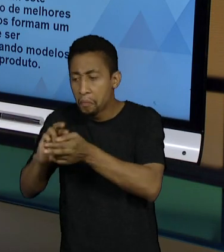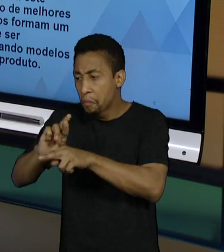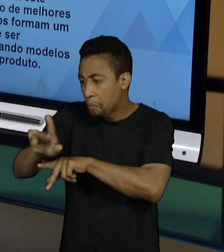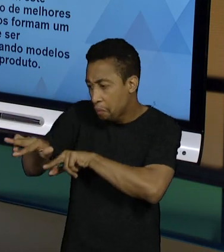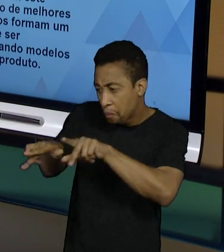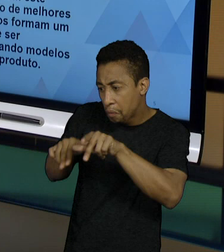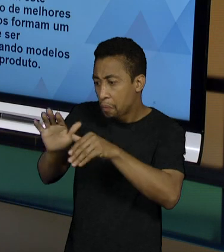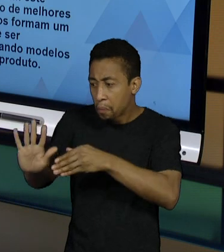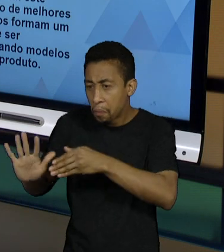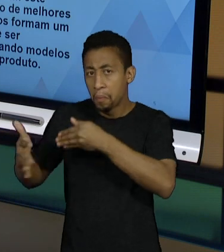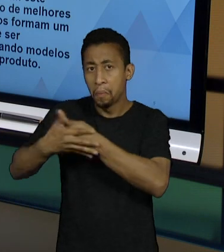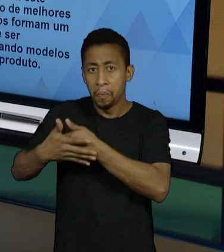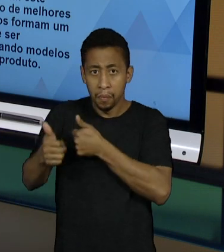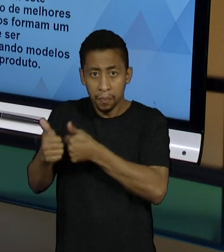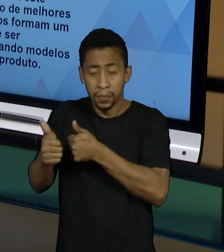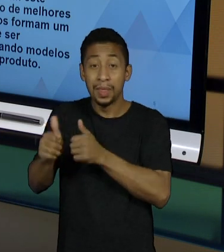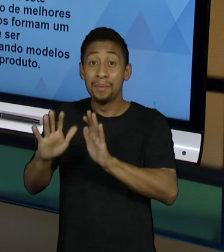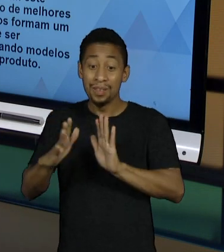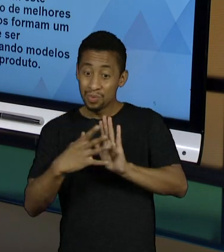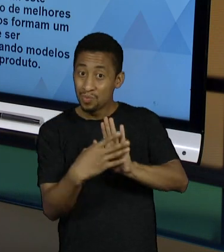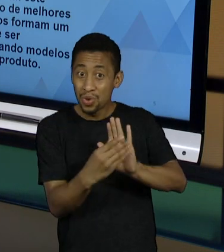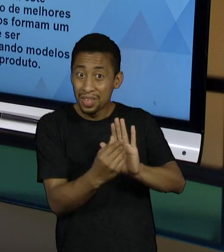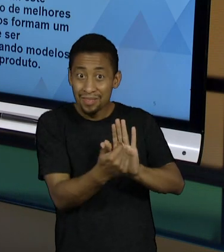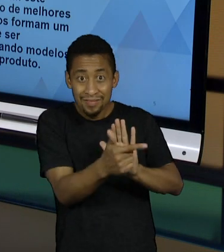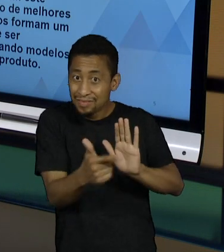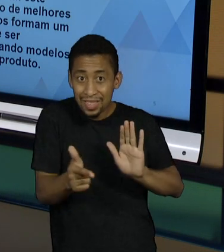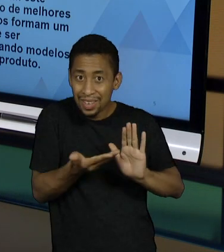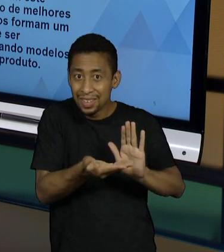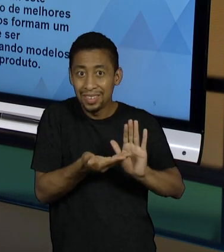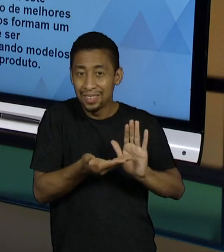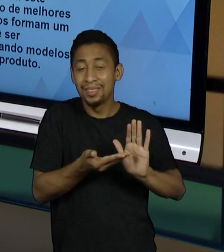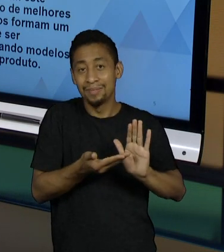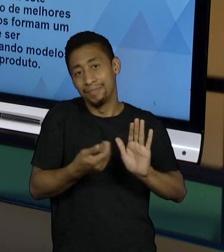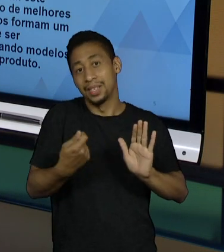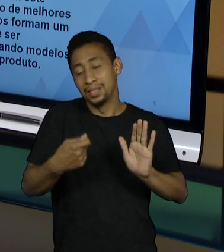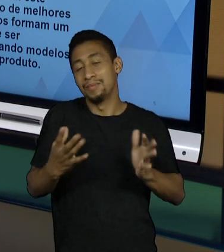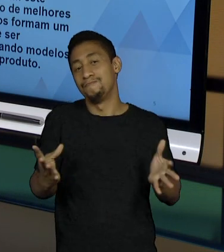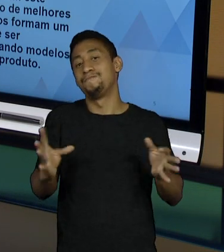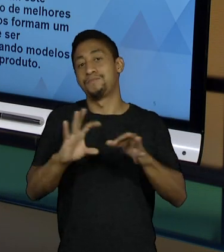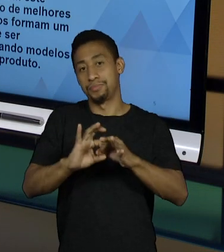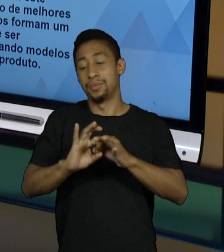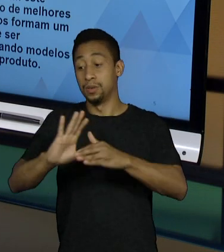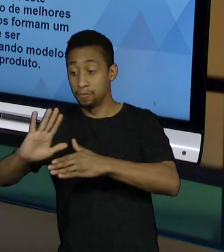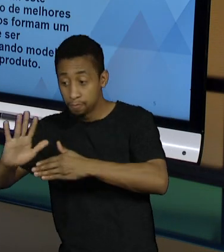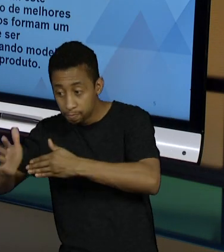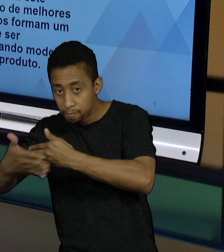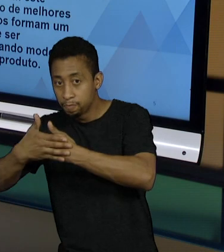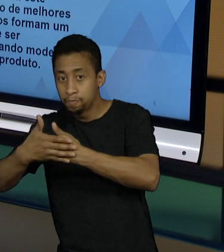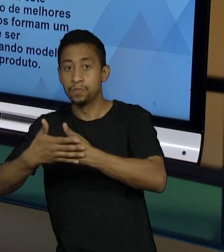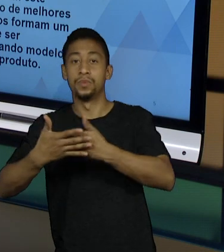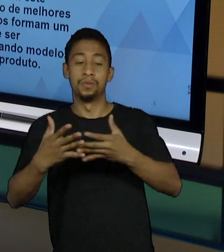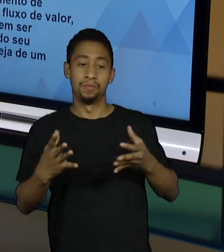mas o modelo de referência, o que ele faz além do framework? Ele mostra como usá-las.